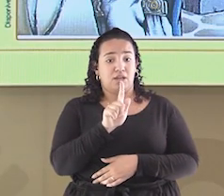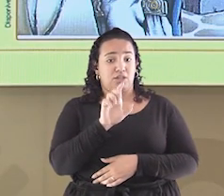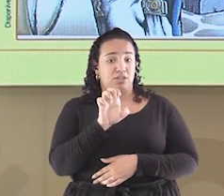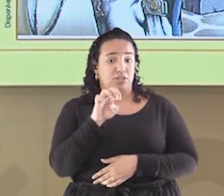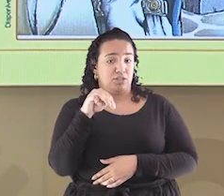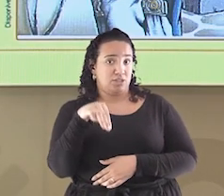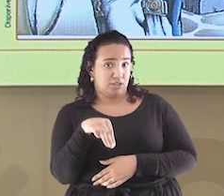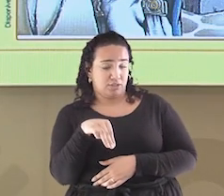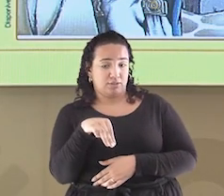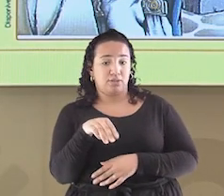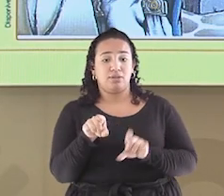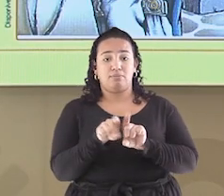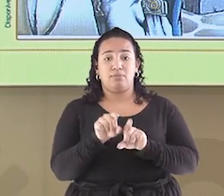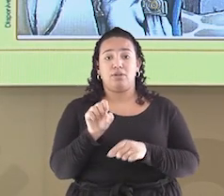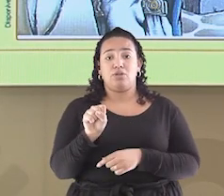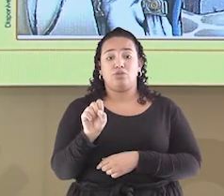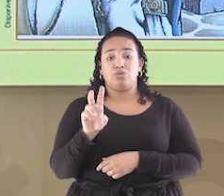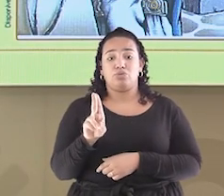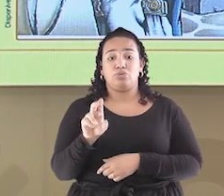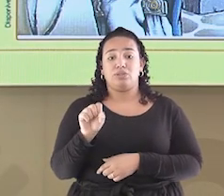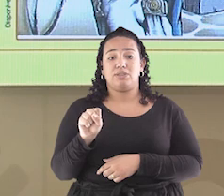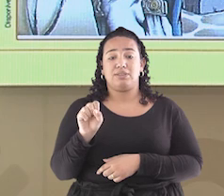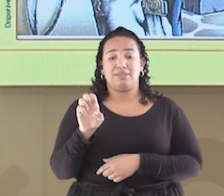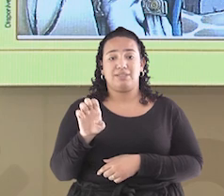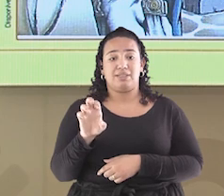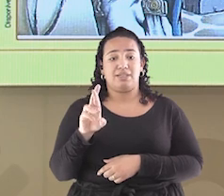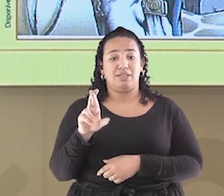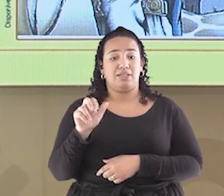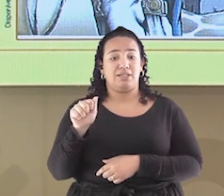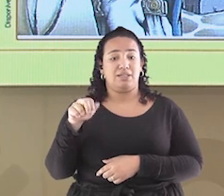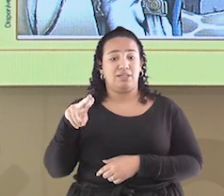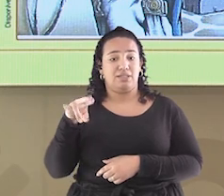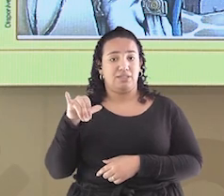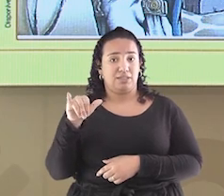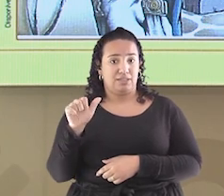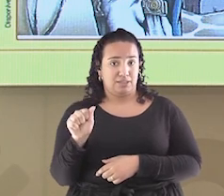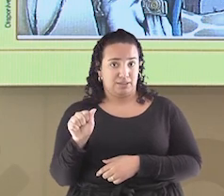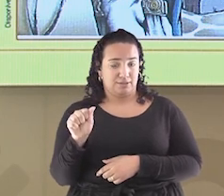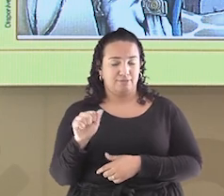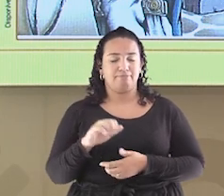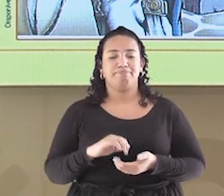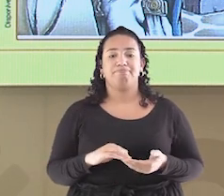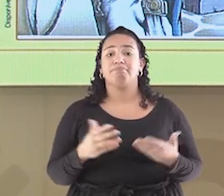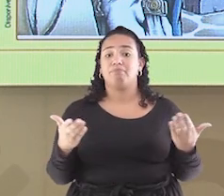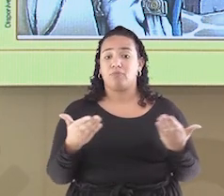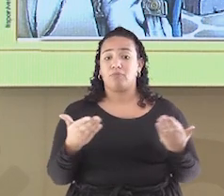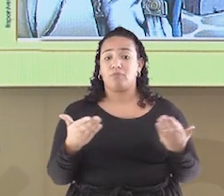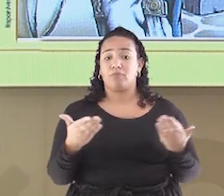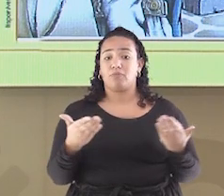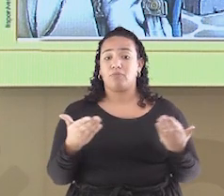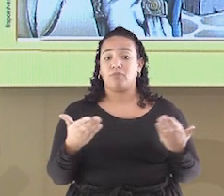o vassalo recebia favore do suzerano, que era o senhor dono de terras. Vamos entender melhor.